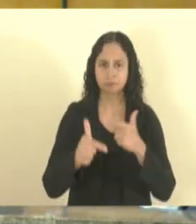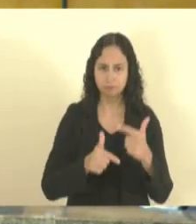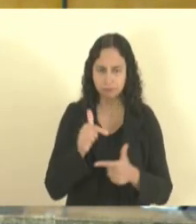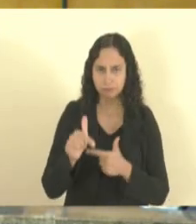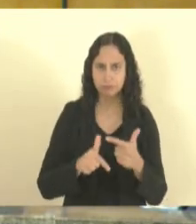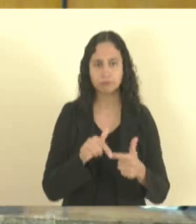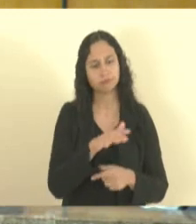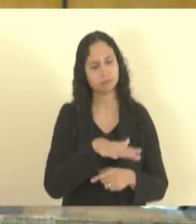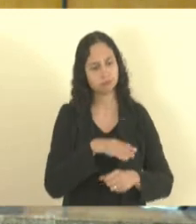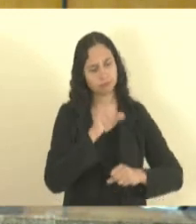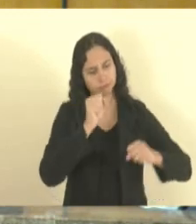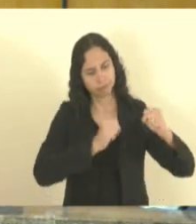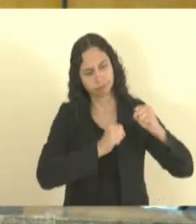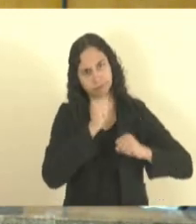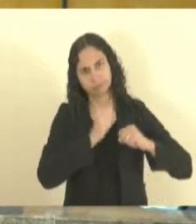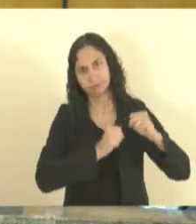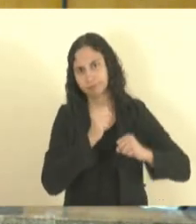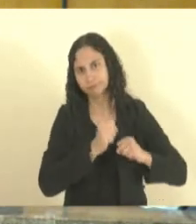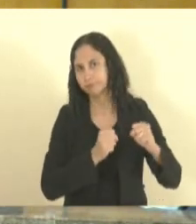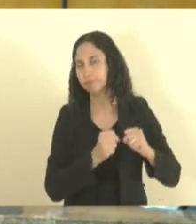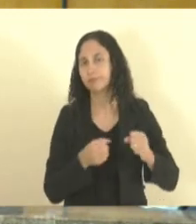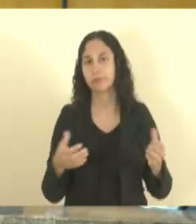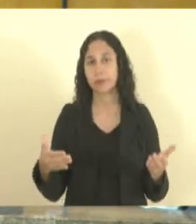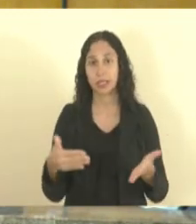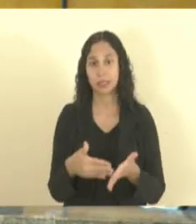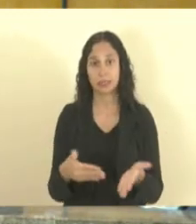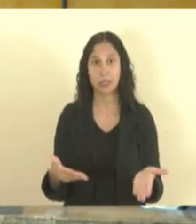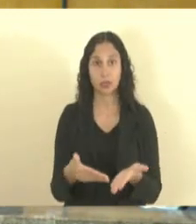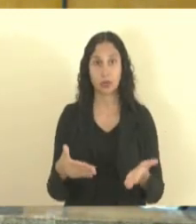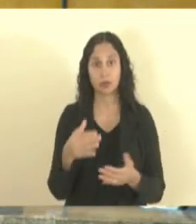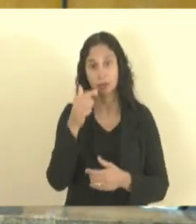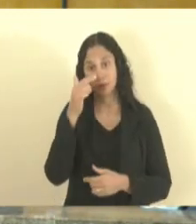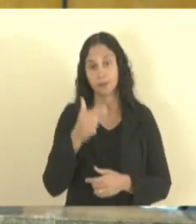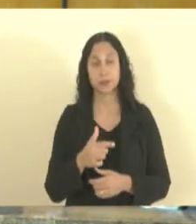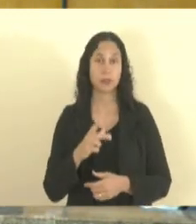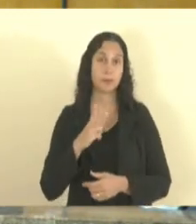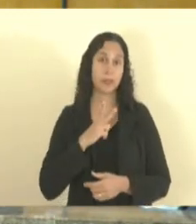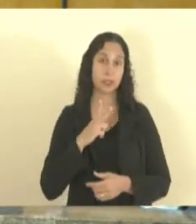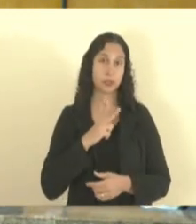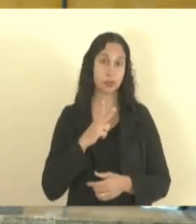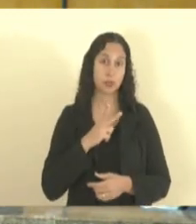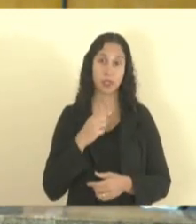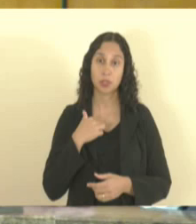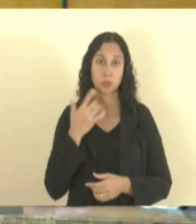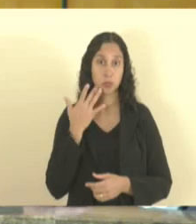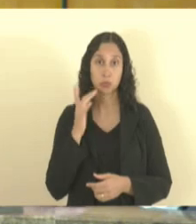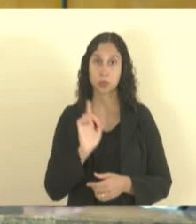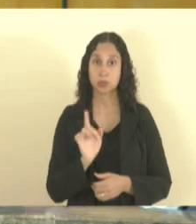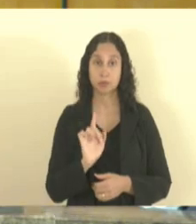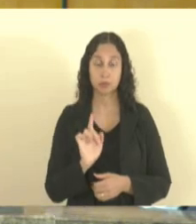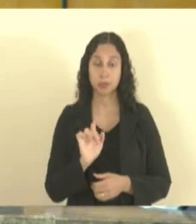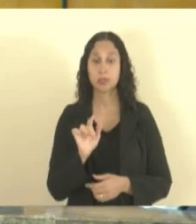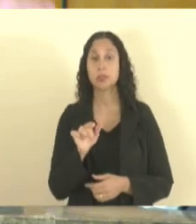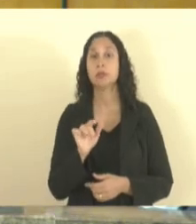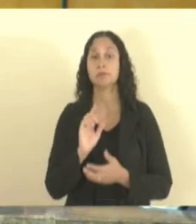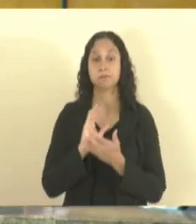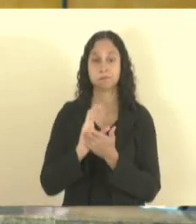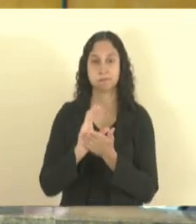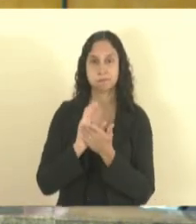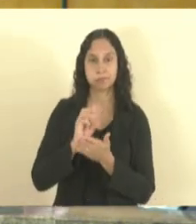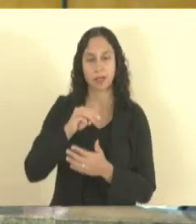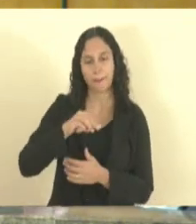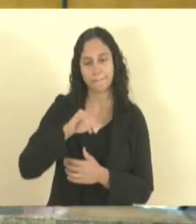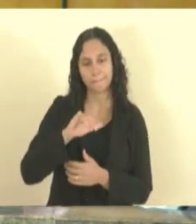setor industrial e até agora para pessoas físicas que eu nem sabia que o Banco também atuava com pessoas físicas e microcrédito